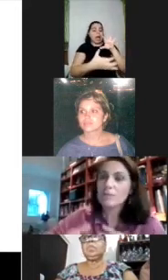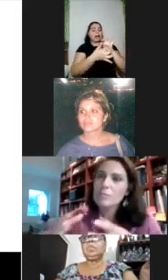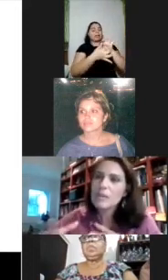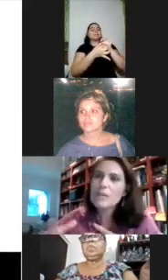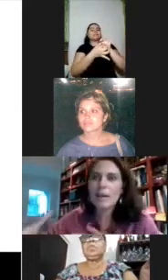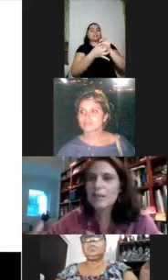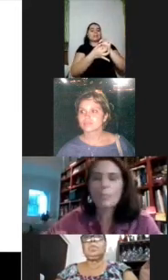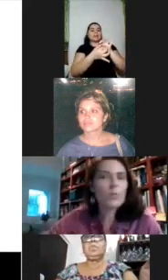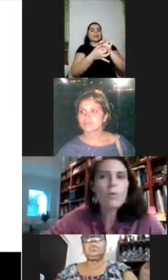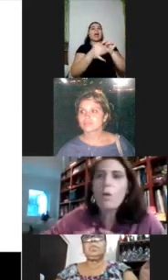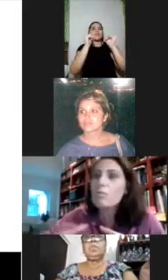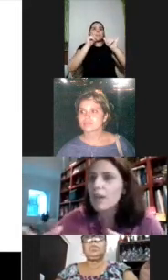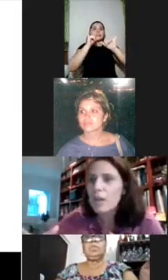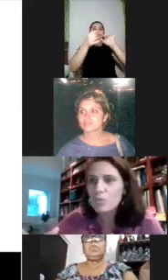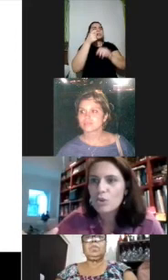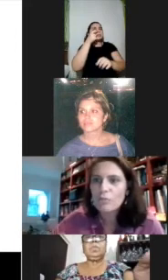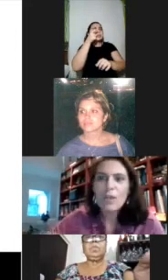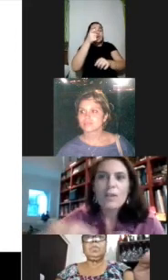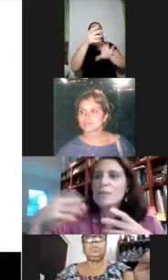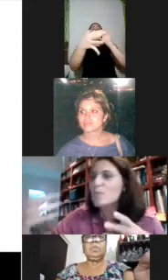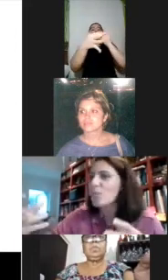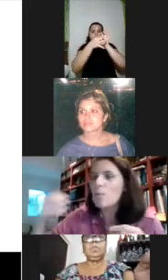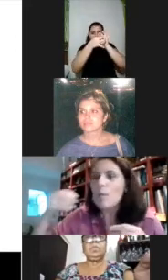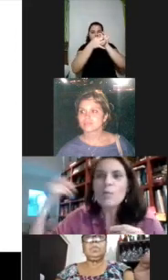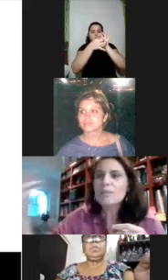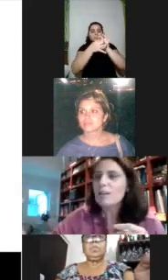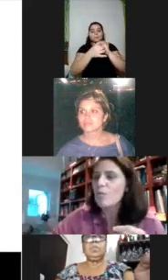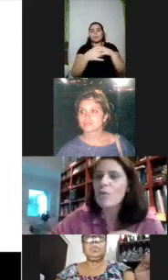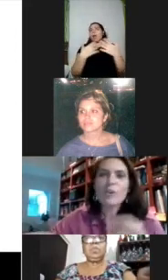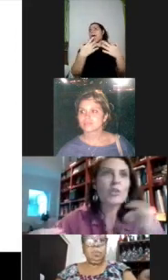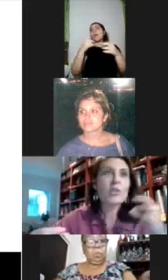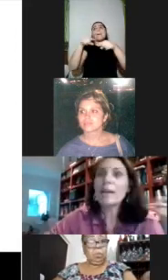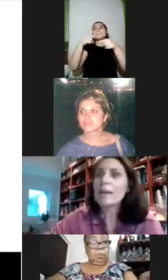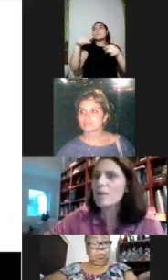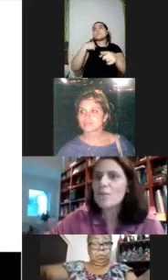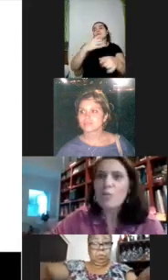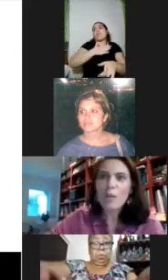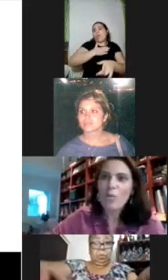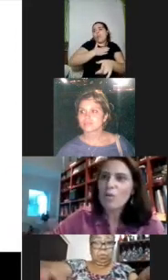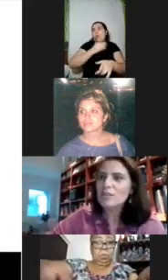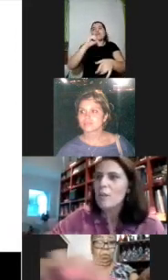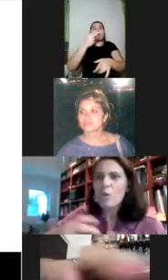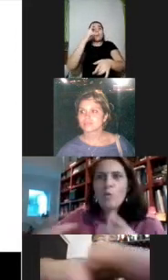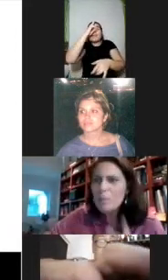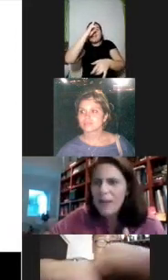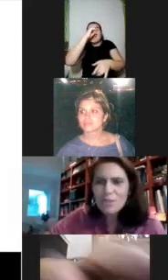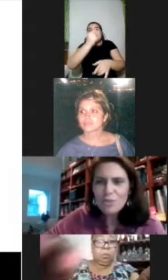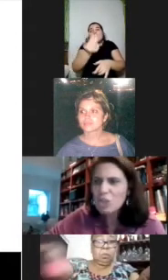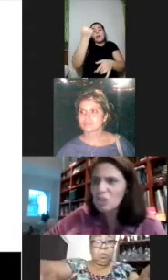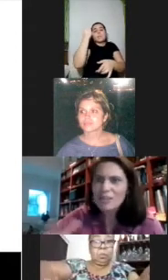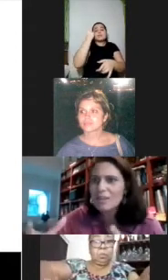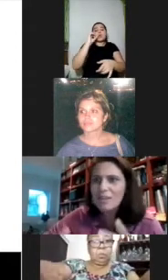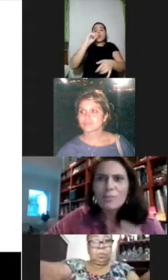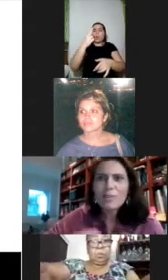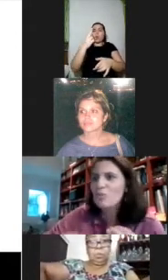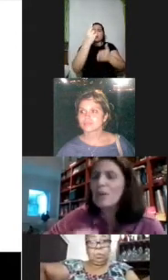informação que me interessa por qualquer motivo seja porque é uma música que eu gosto ou que me lembra de alguma coisa ou uma imagem que eu